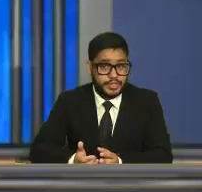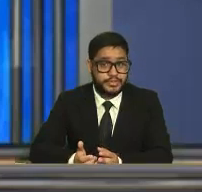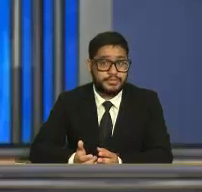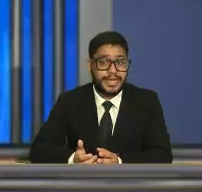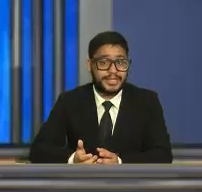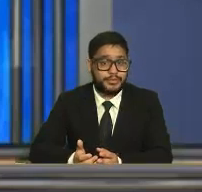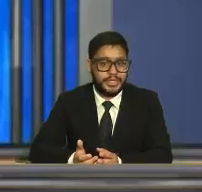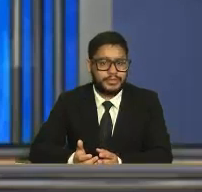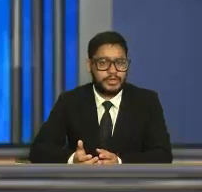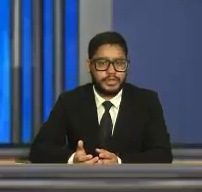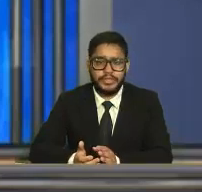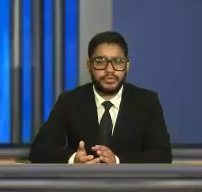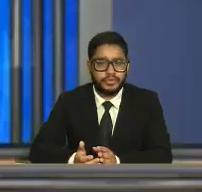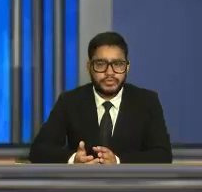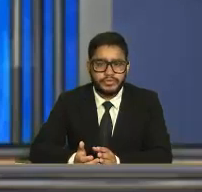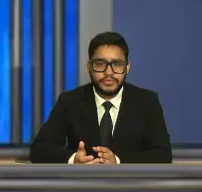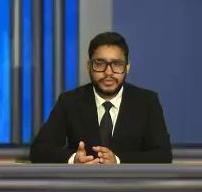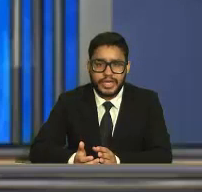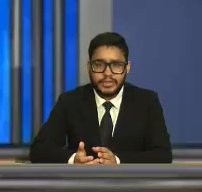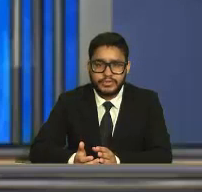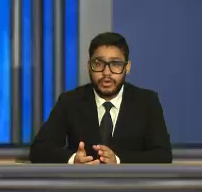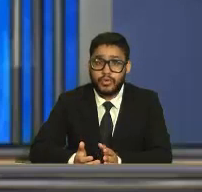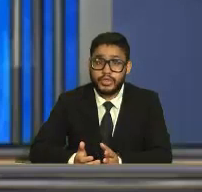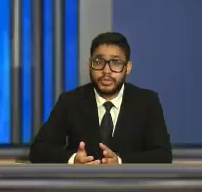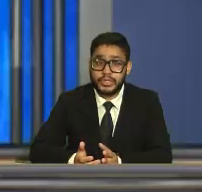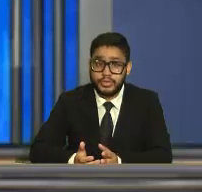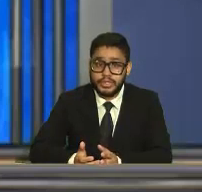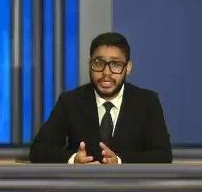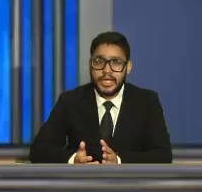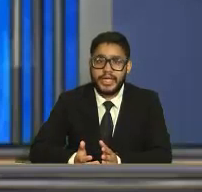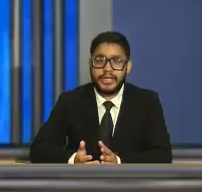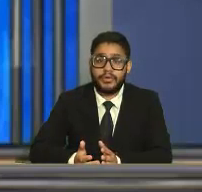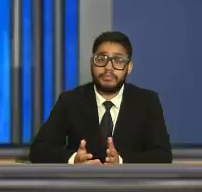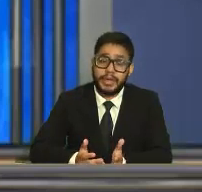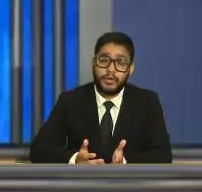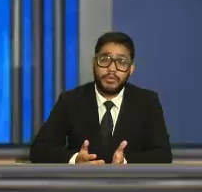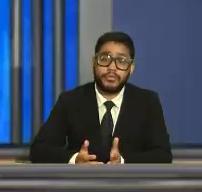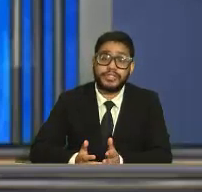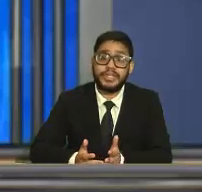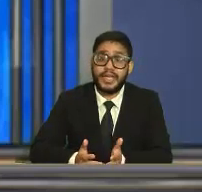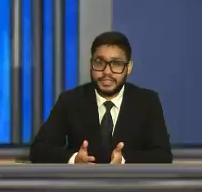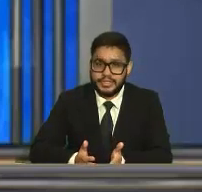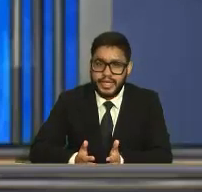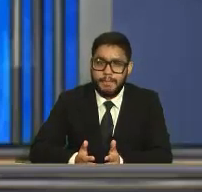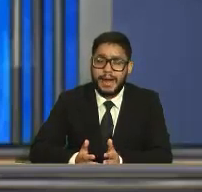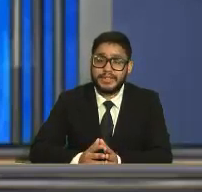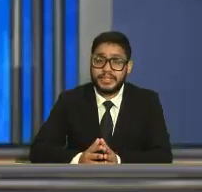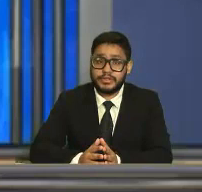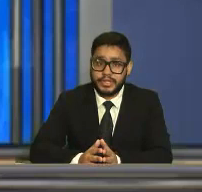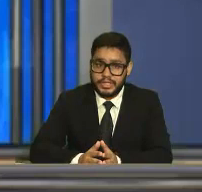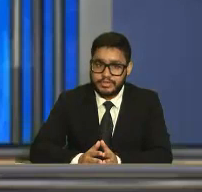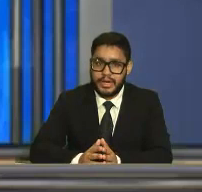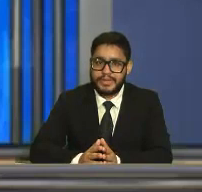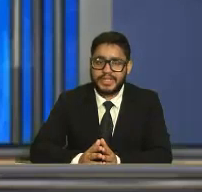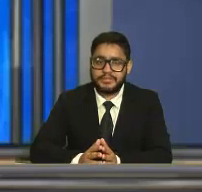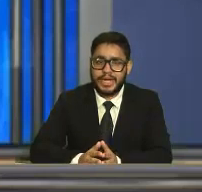gel e uso de máscara obrigatório em todos os funcionários ou colaboradores, bem como os clientes, bares e